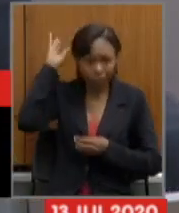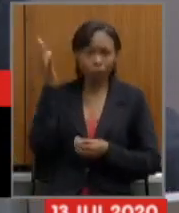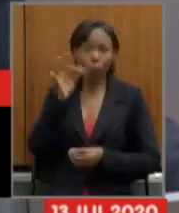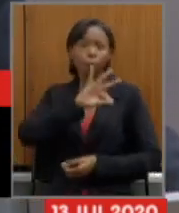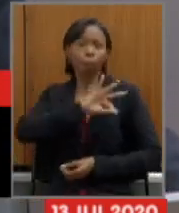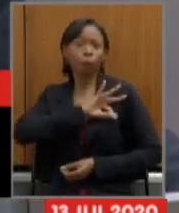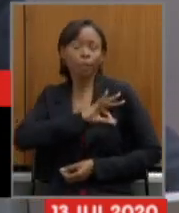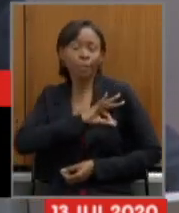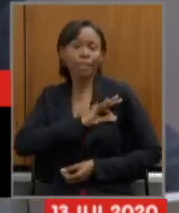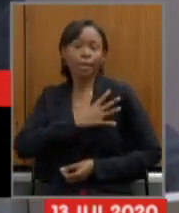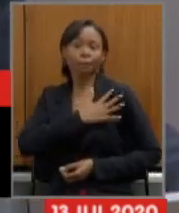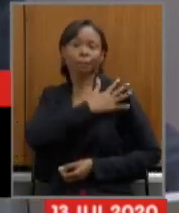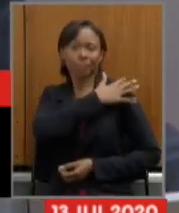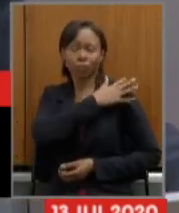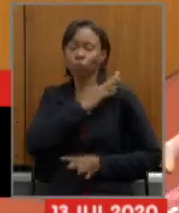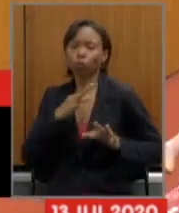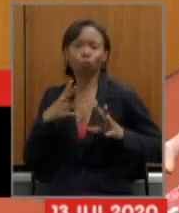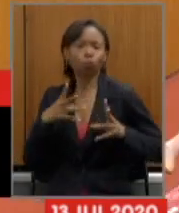militares.